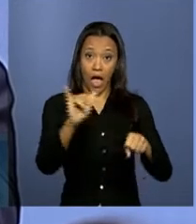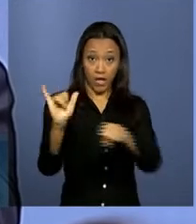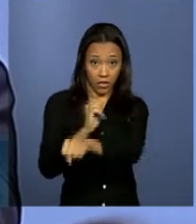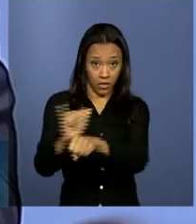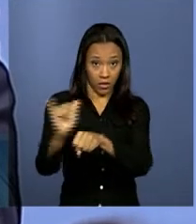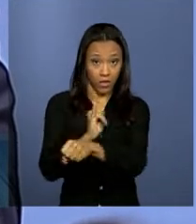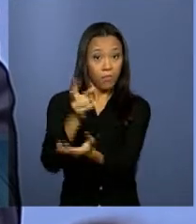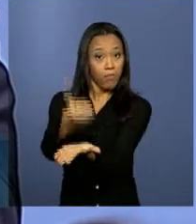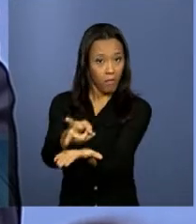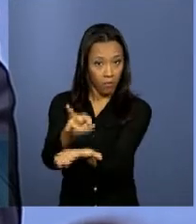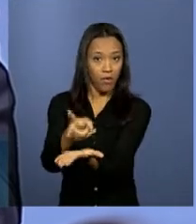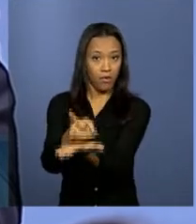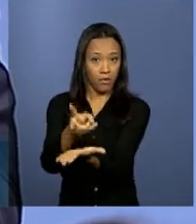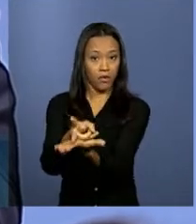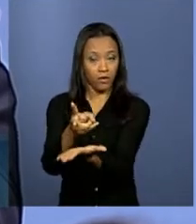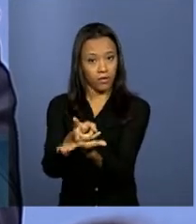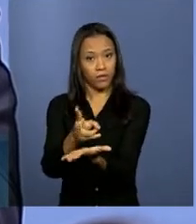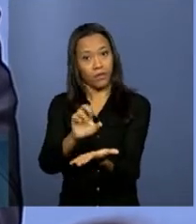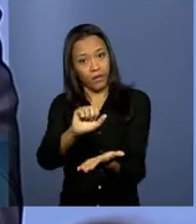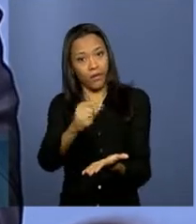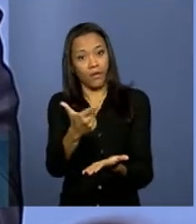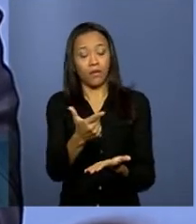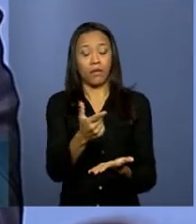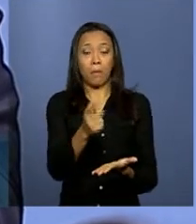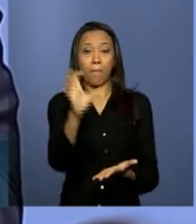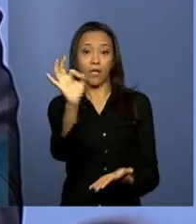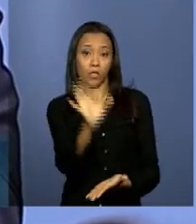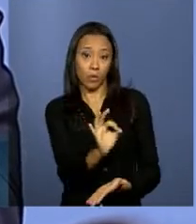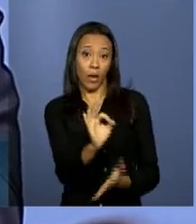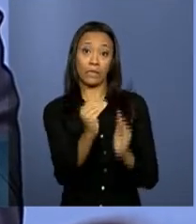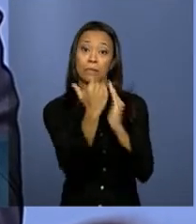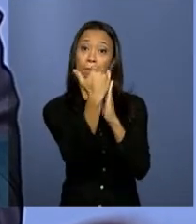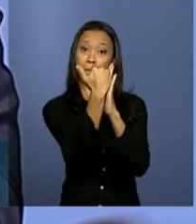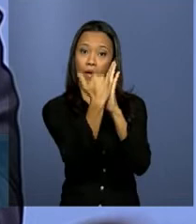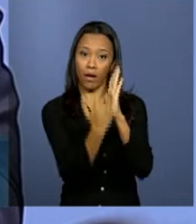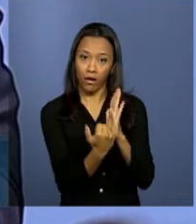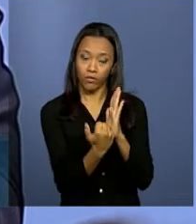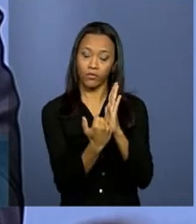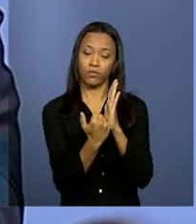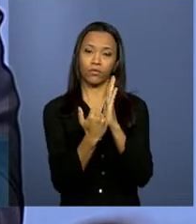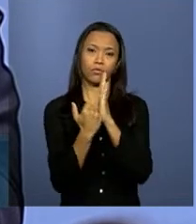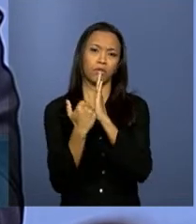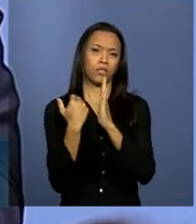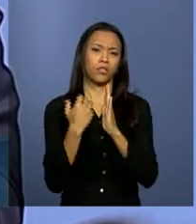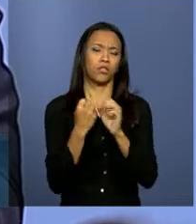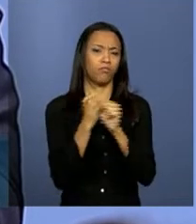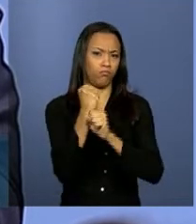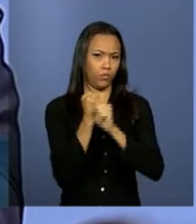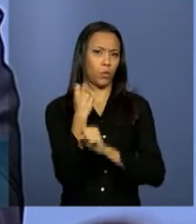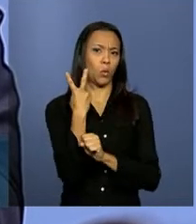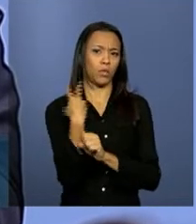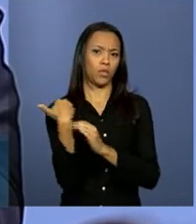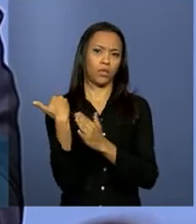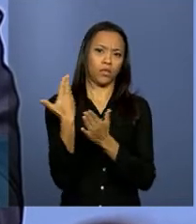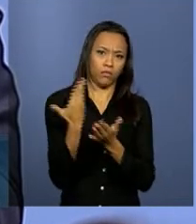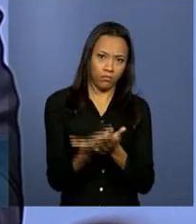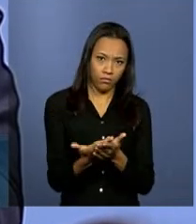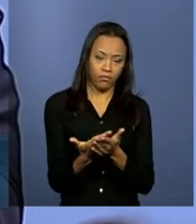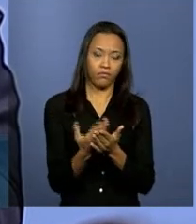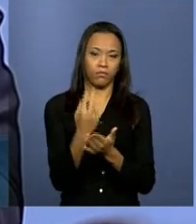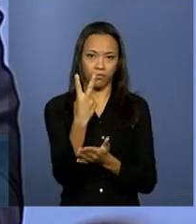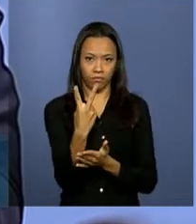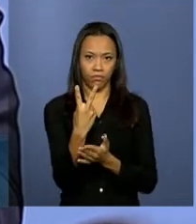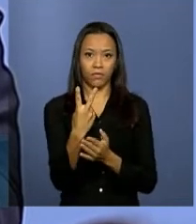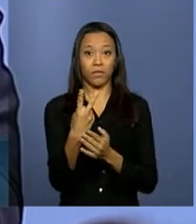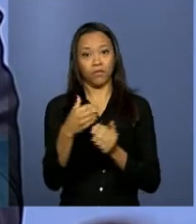mantido, ainda que em percentuais mais baixos, nos dois anos iniciais aí, no horizonte aí